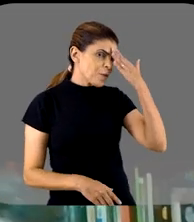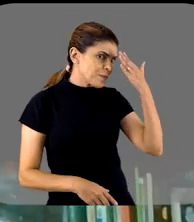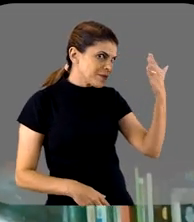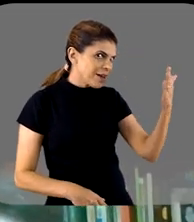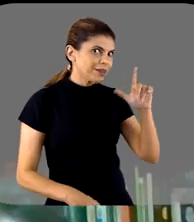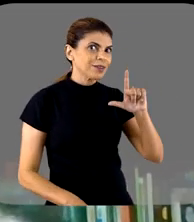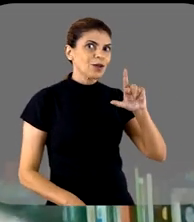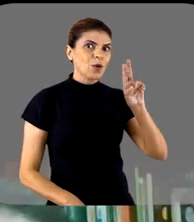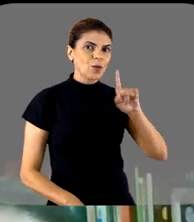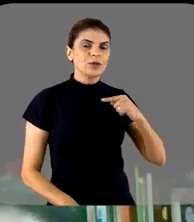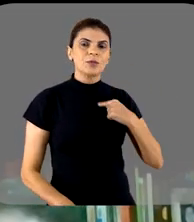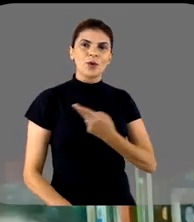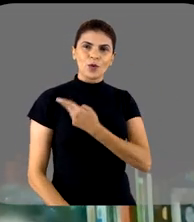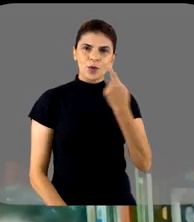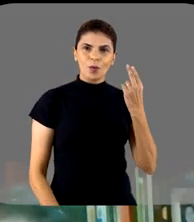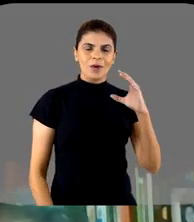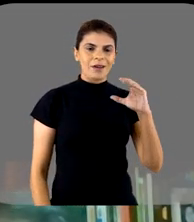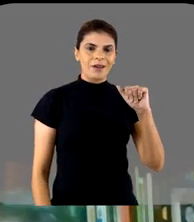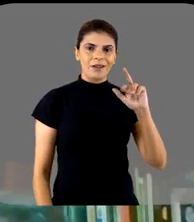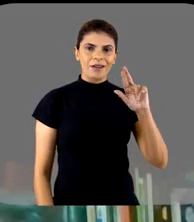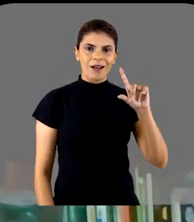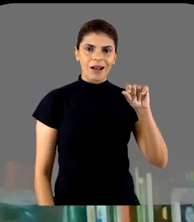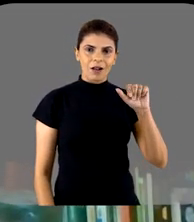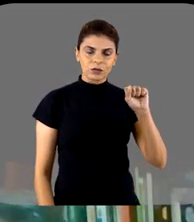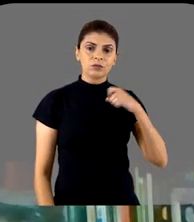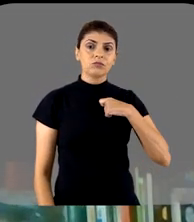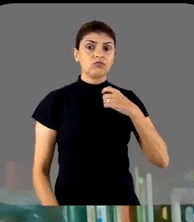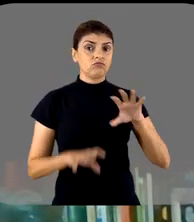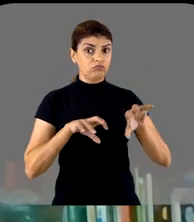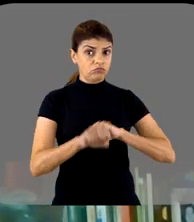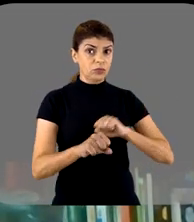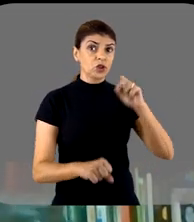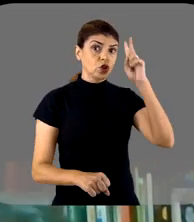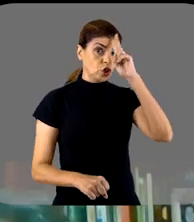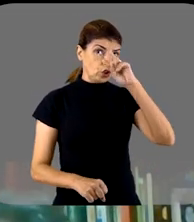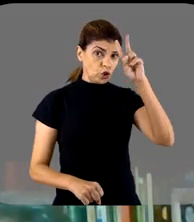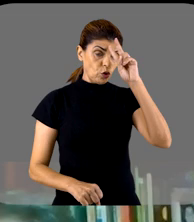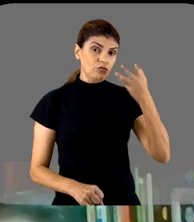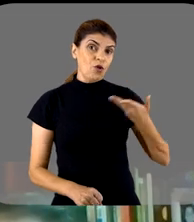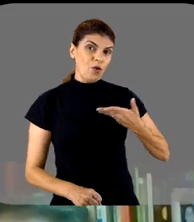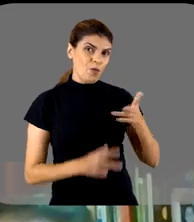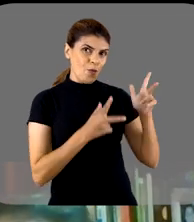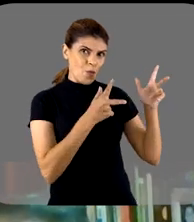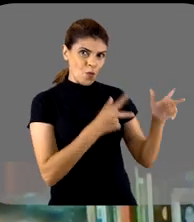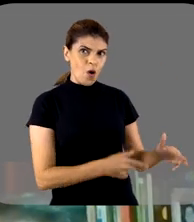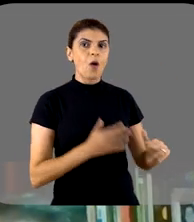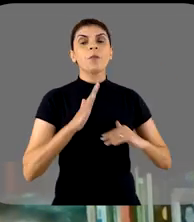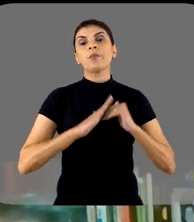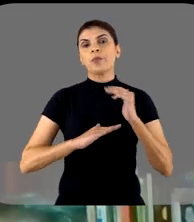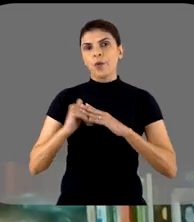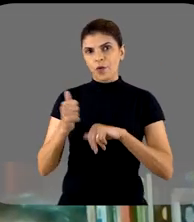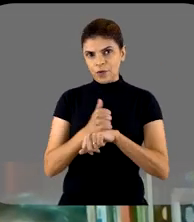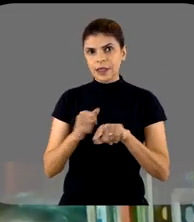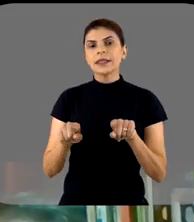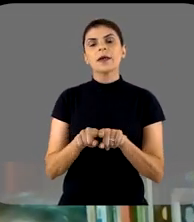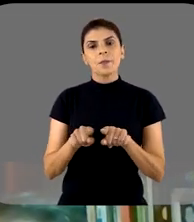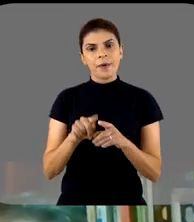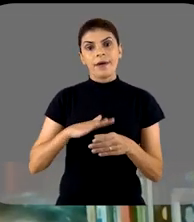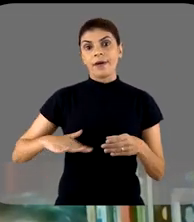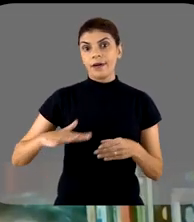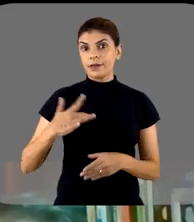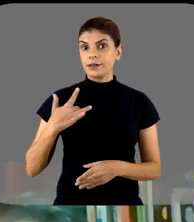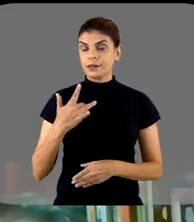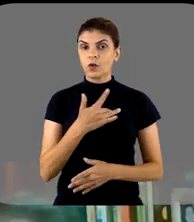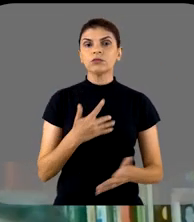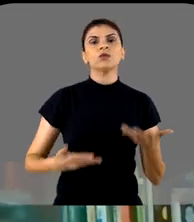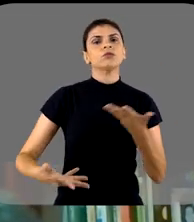Obrigado, Luiz. Bom, eu me chamo Carlos Henrique Paiva, sou historiador de formação, assim como o meu colega, e sou um profissional também do campo